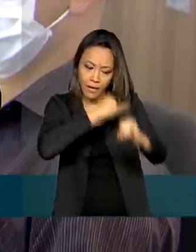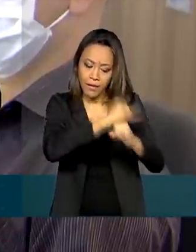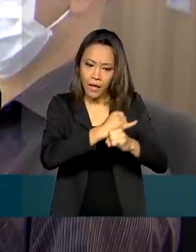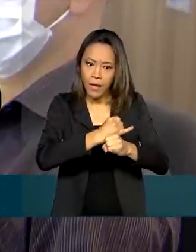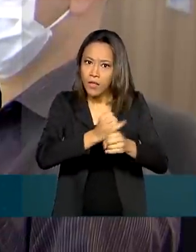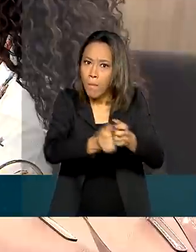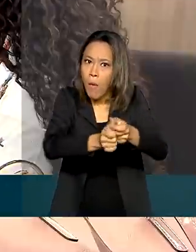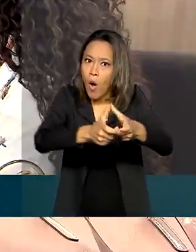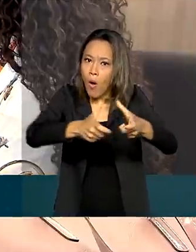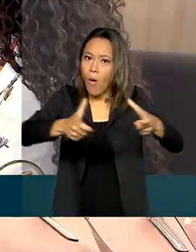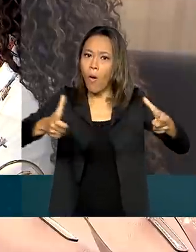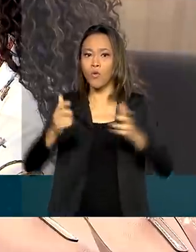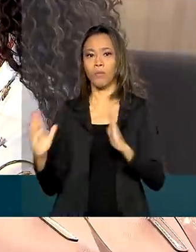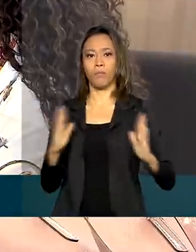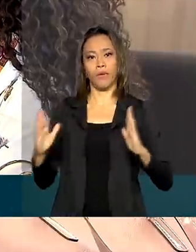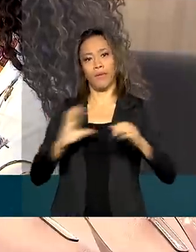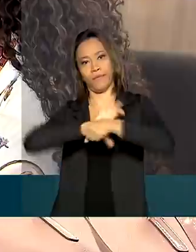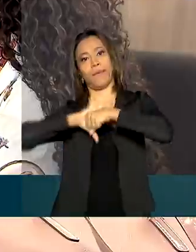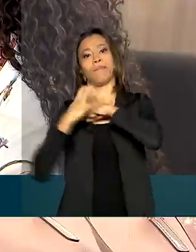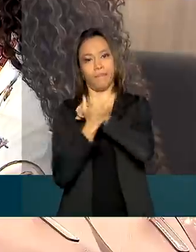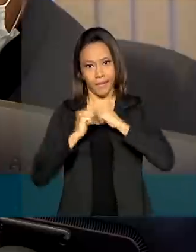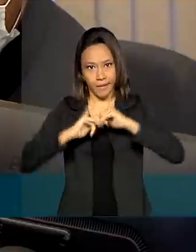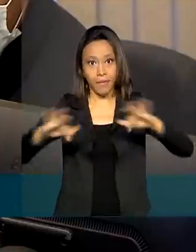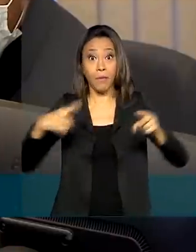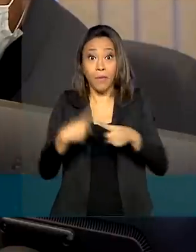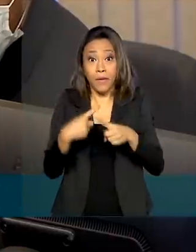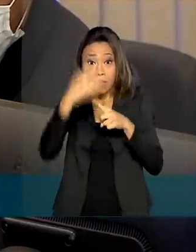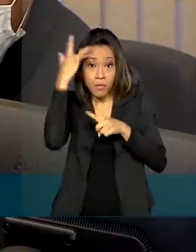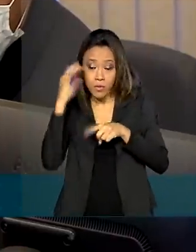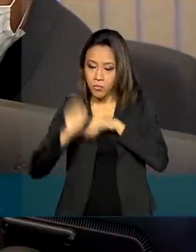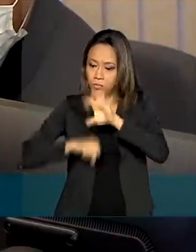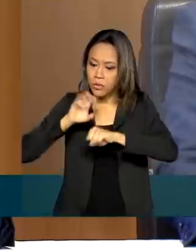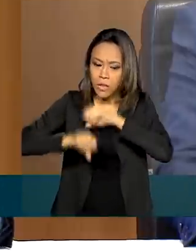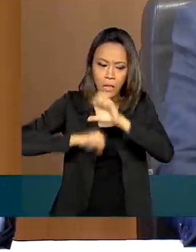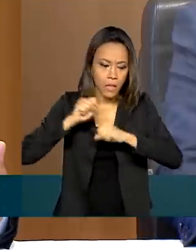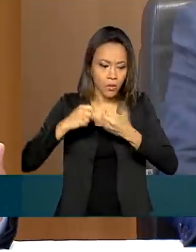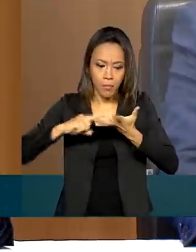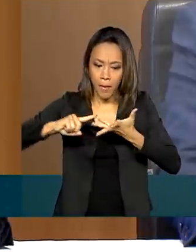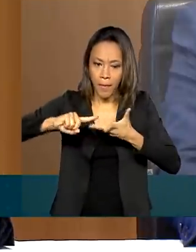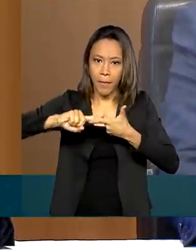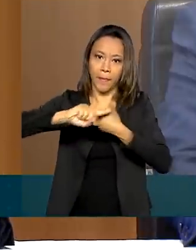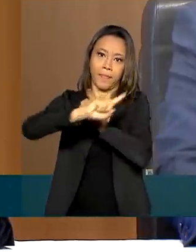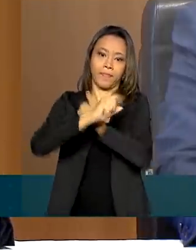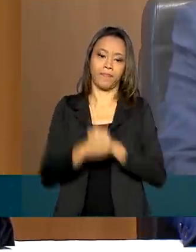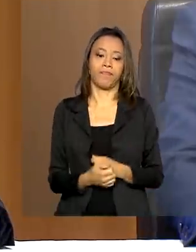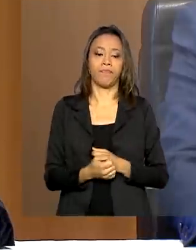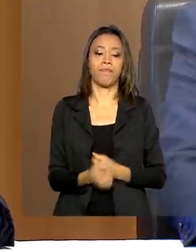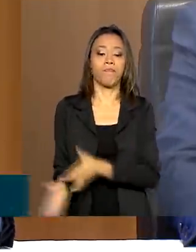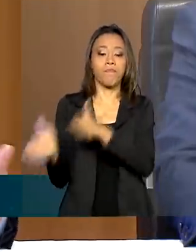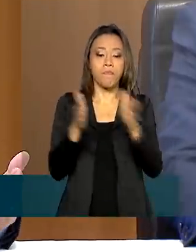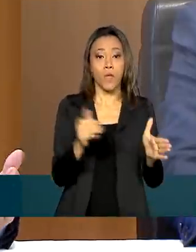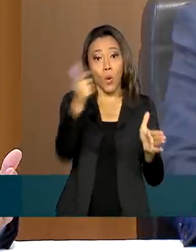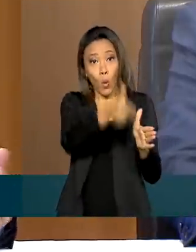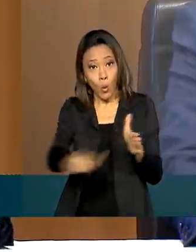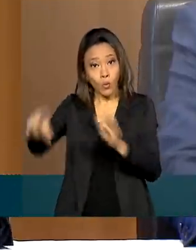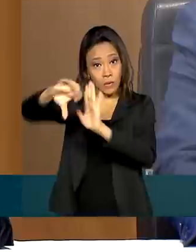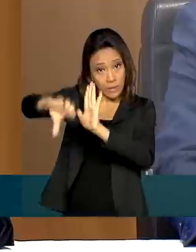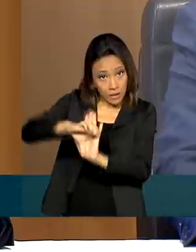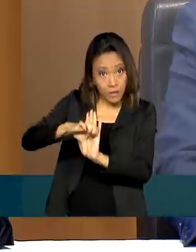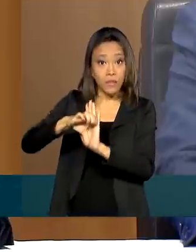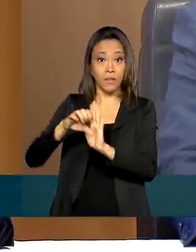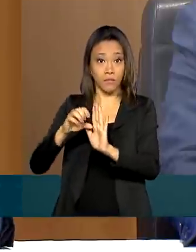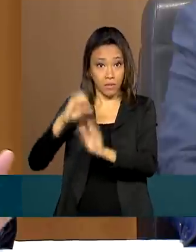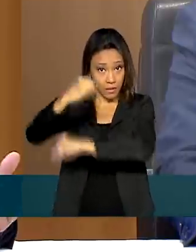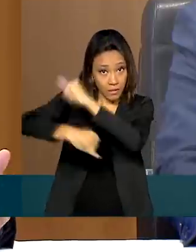durante a pandemia com a crescente busca por serviços na internet. Outros crimes cibernéticos também